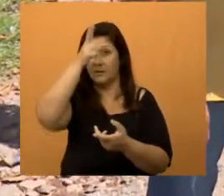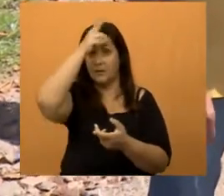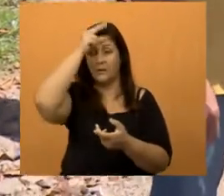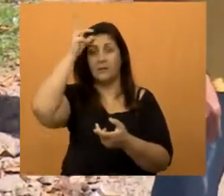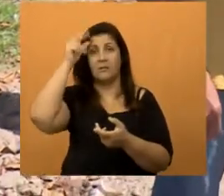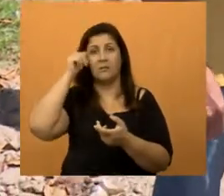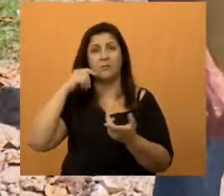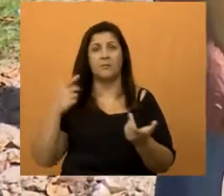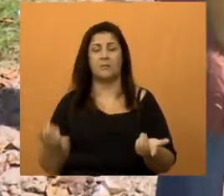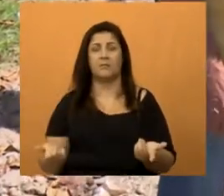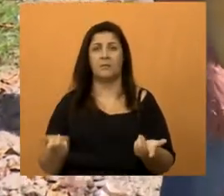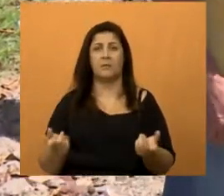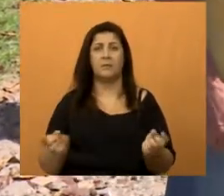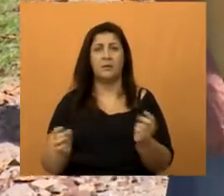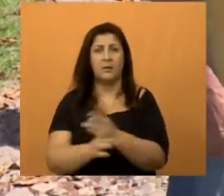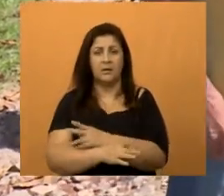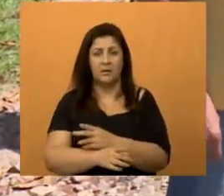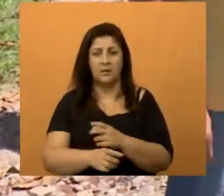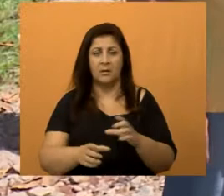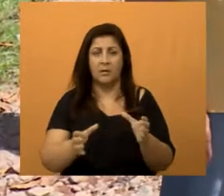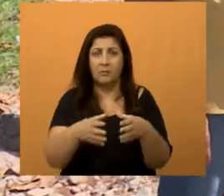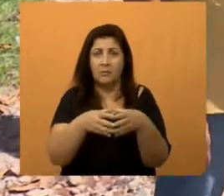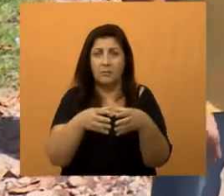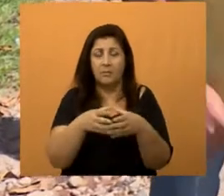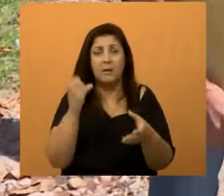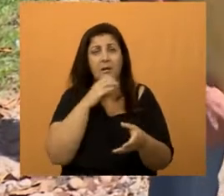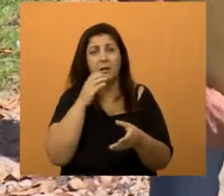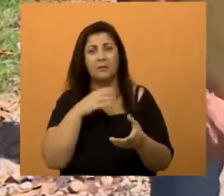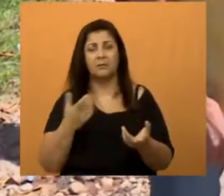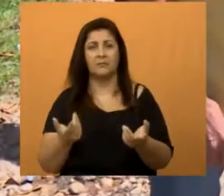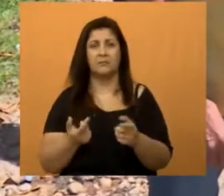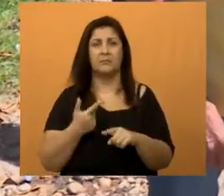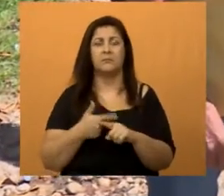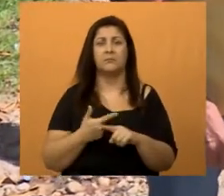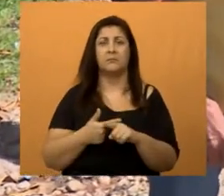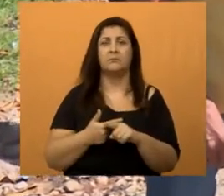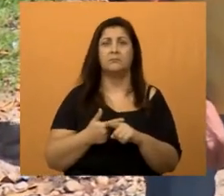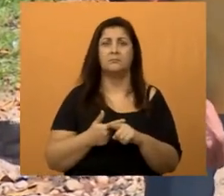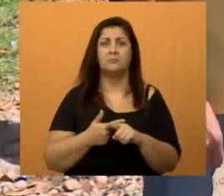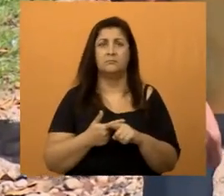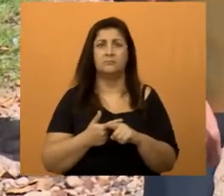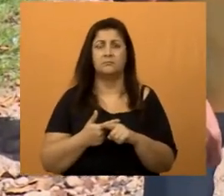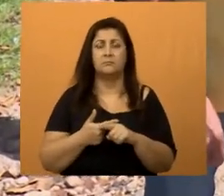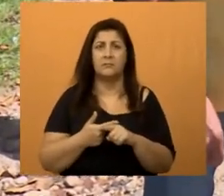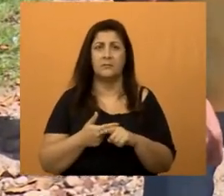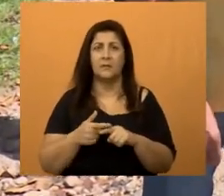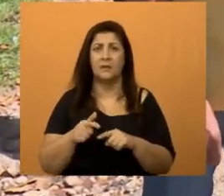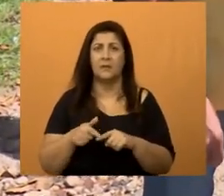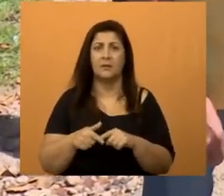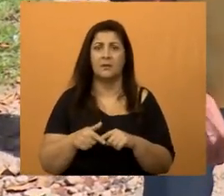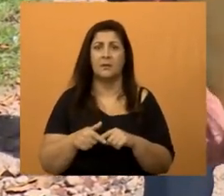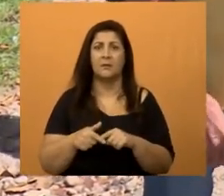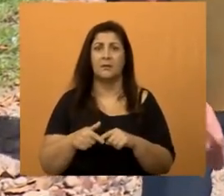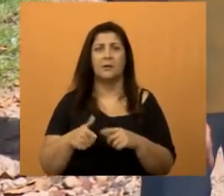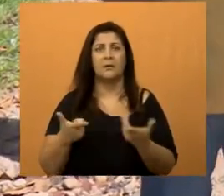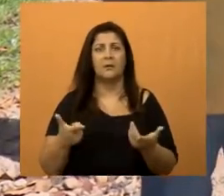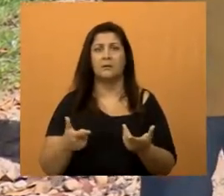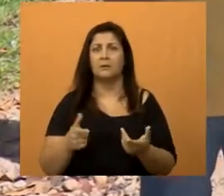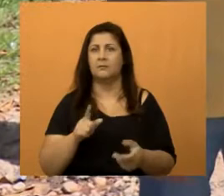realmente termine o bairro o mais rápido possível, porque chegou numa situação, uma situação